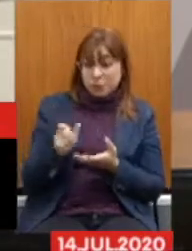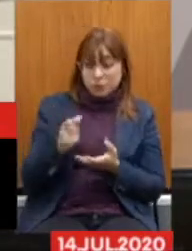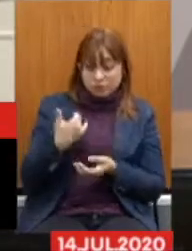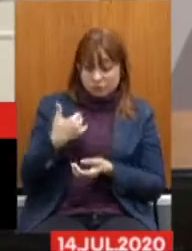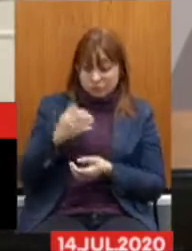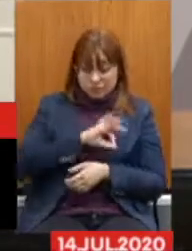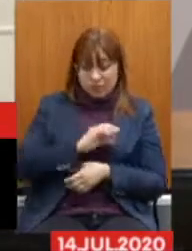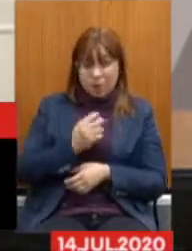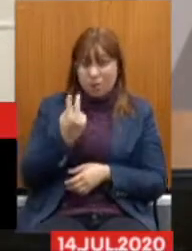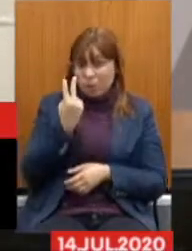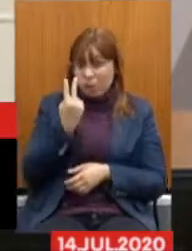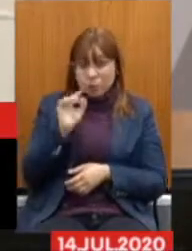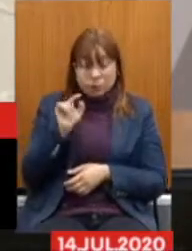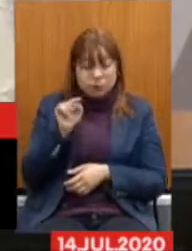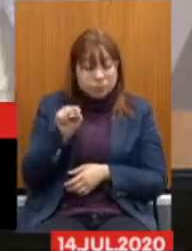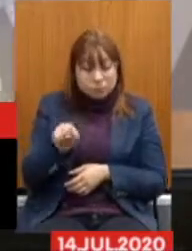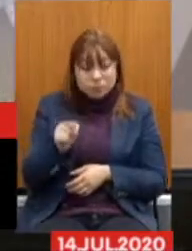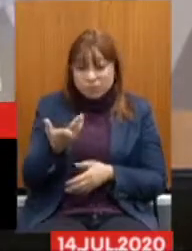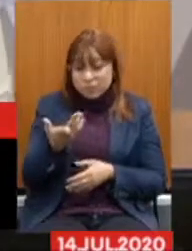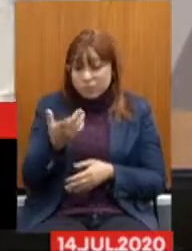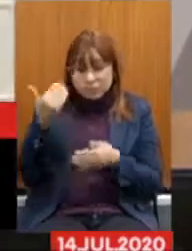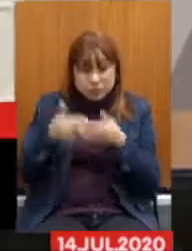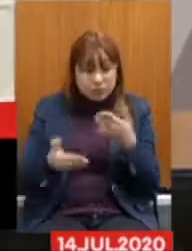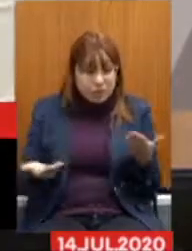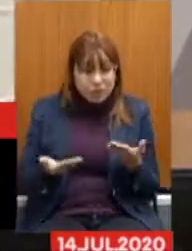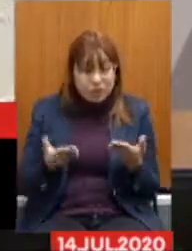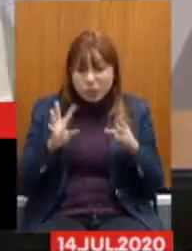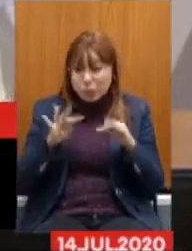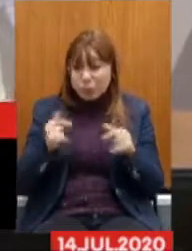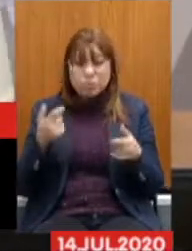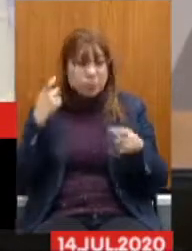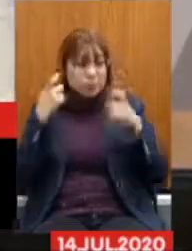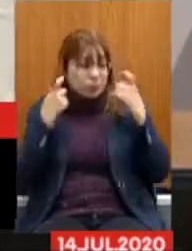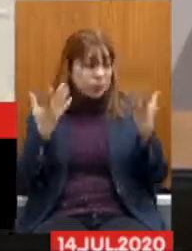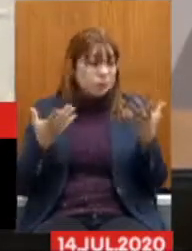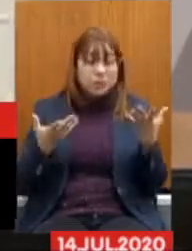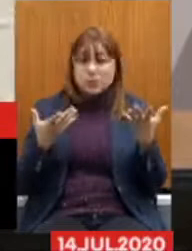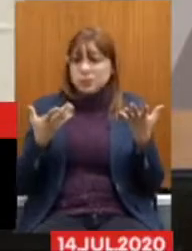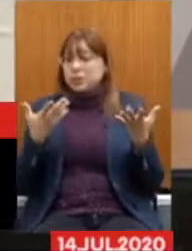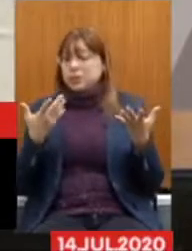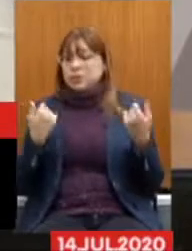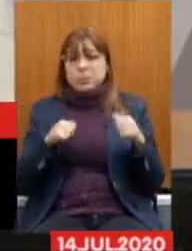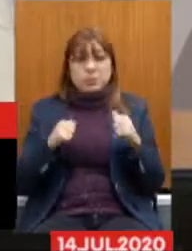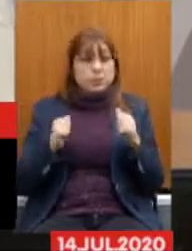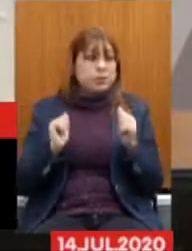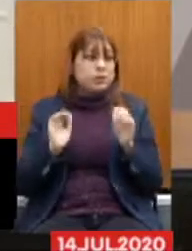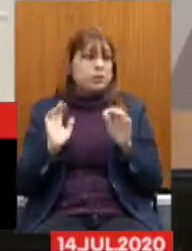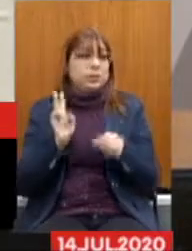2 mil No momento De crise No momento Que está Todo mundo Preocupado Com o combate A pandemia